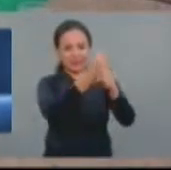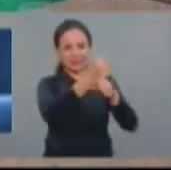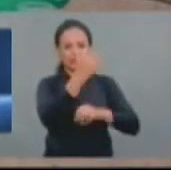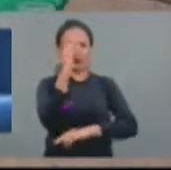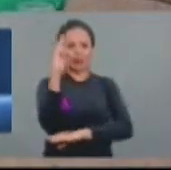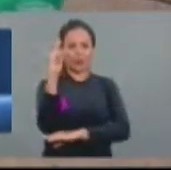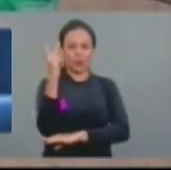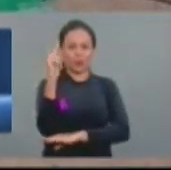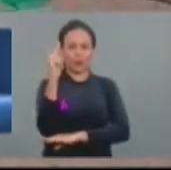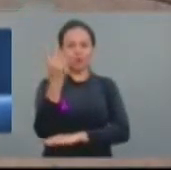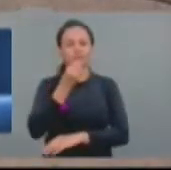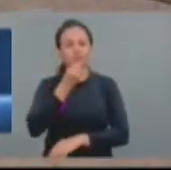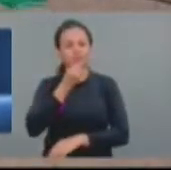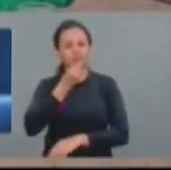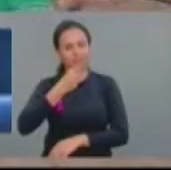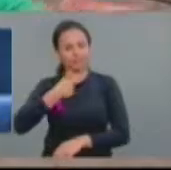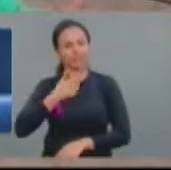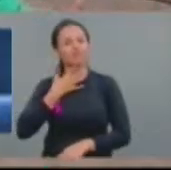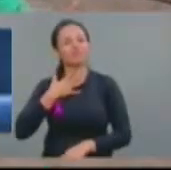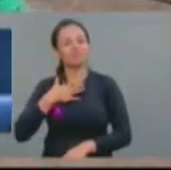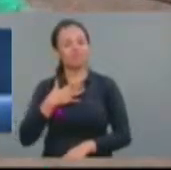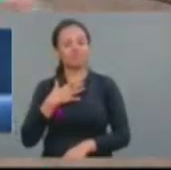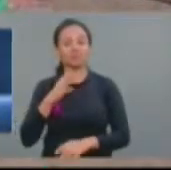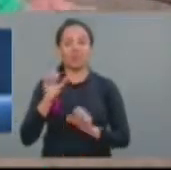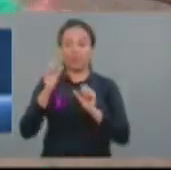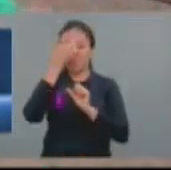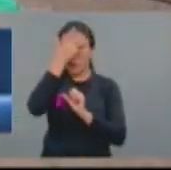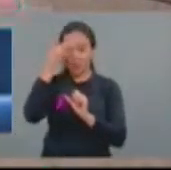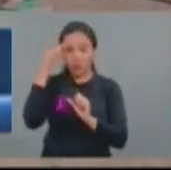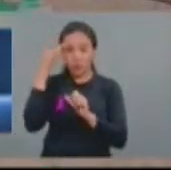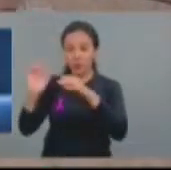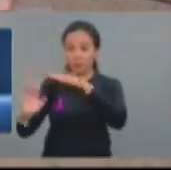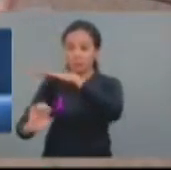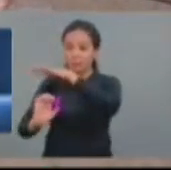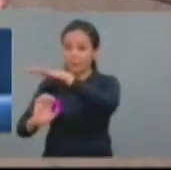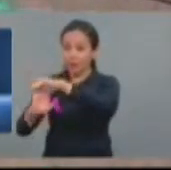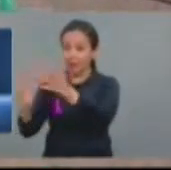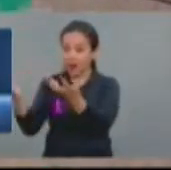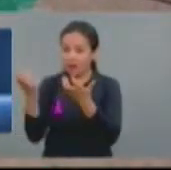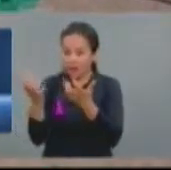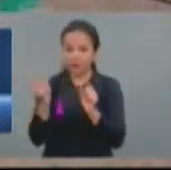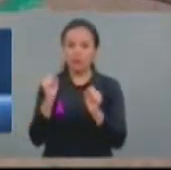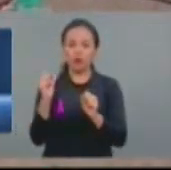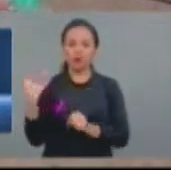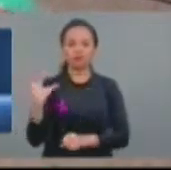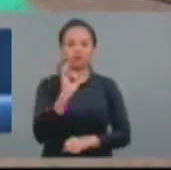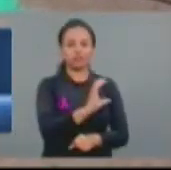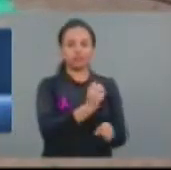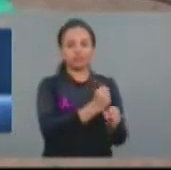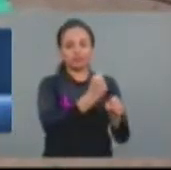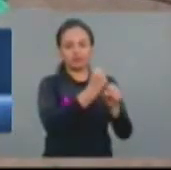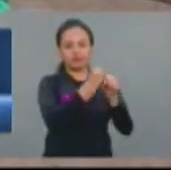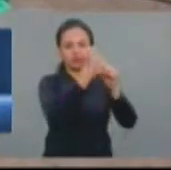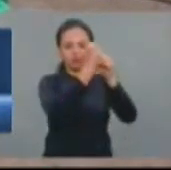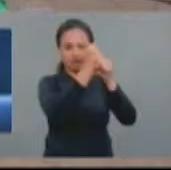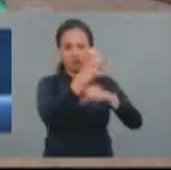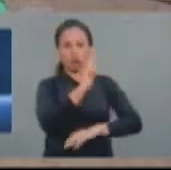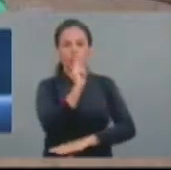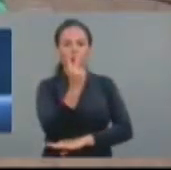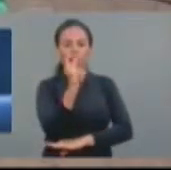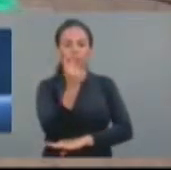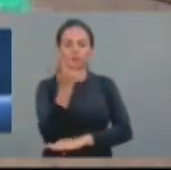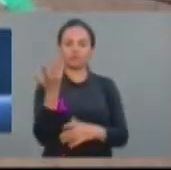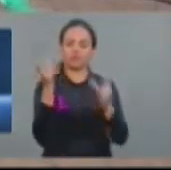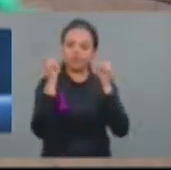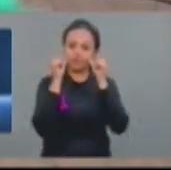ou quem está nos ouvindo agora, um pequeno, médio empresário que quer investir num lugar que seja belo, que com, eu tenho certeza, com o